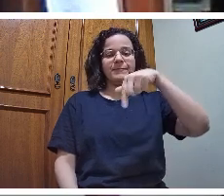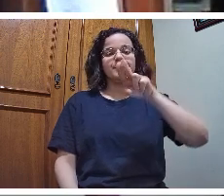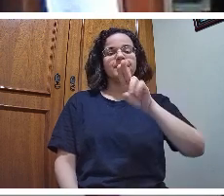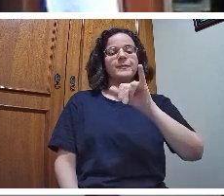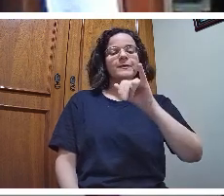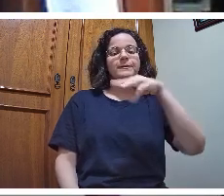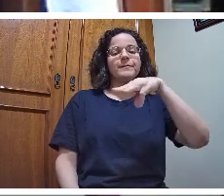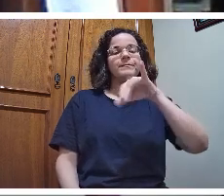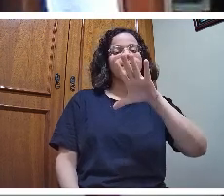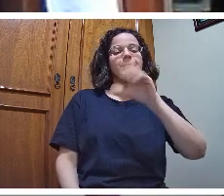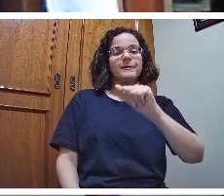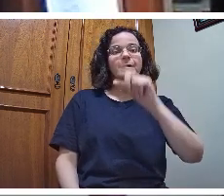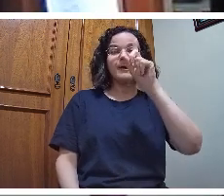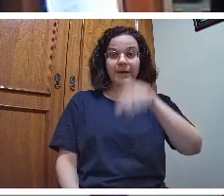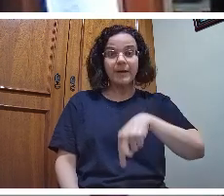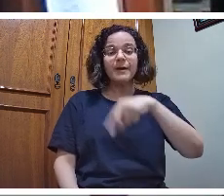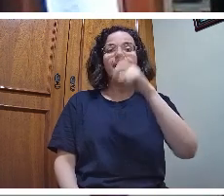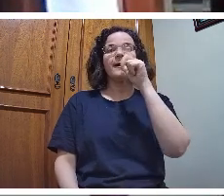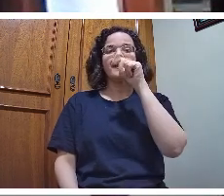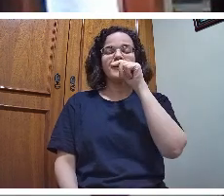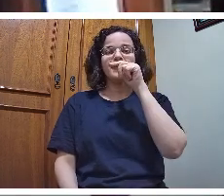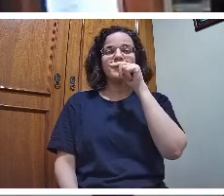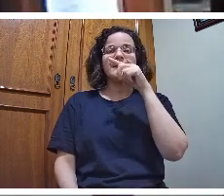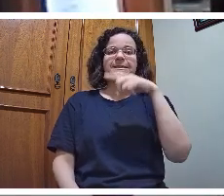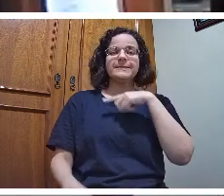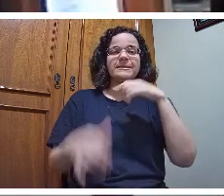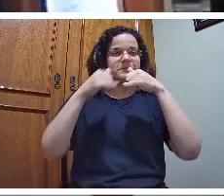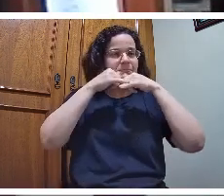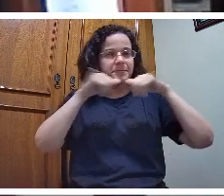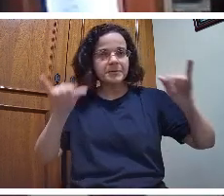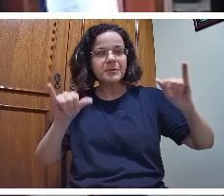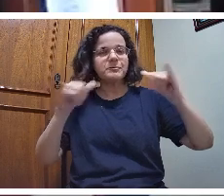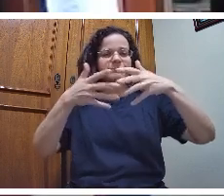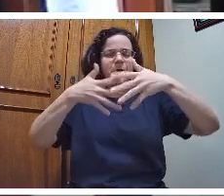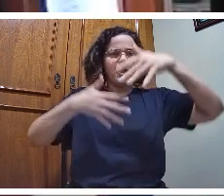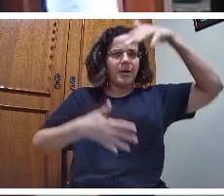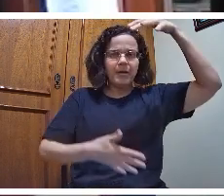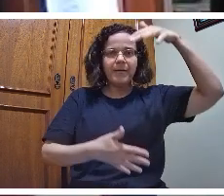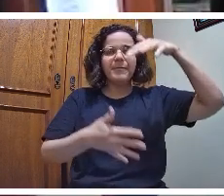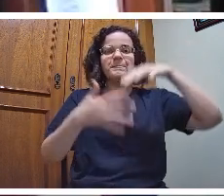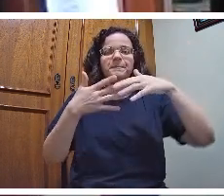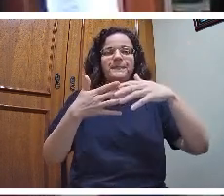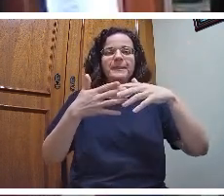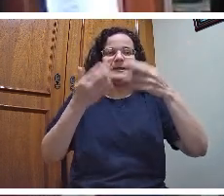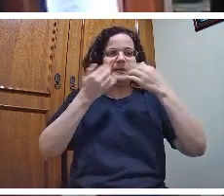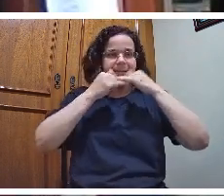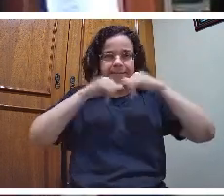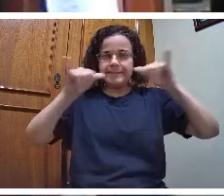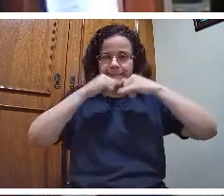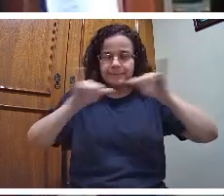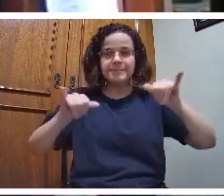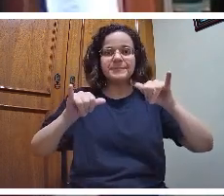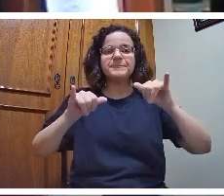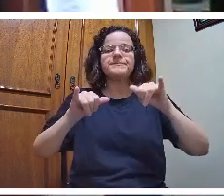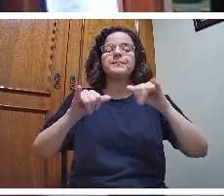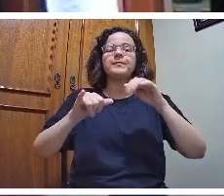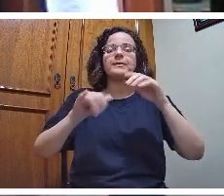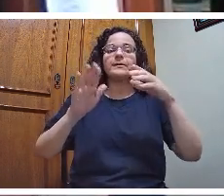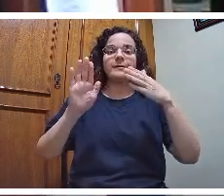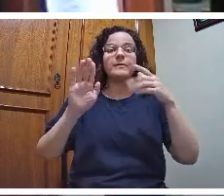Tem condutividade, regiro de evaporação, radioatividade. Está no cotidiano.